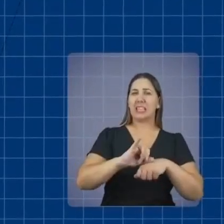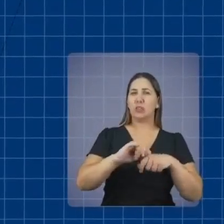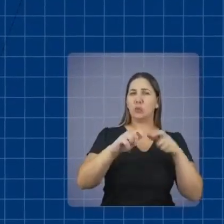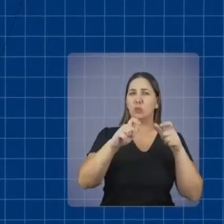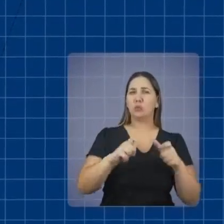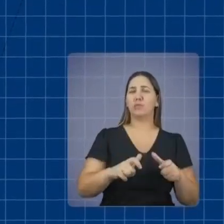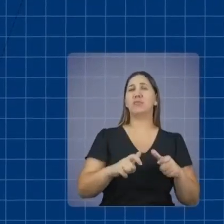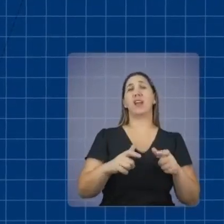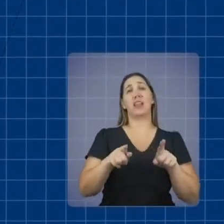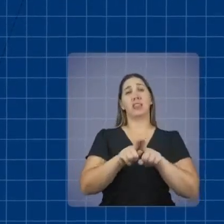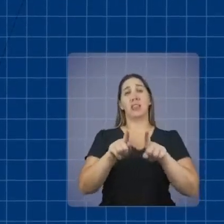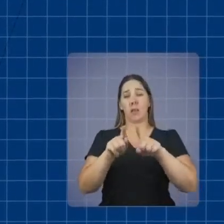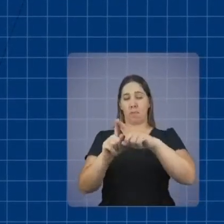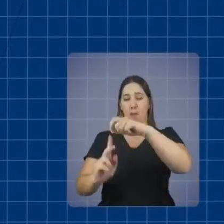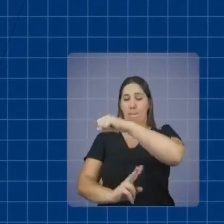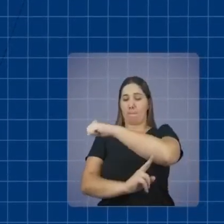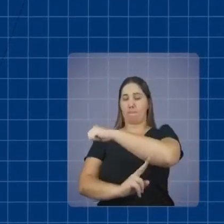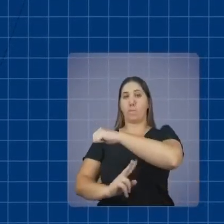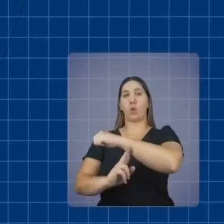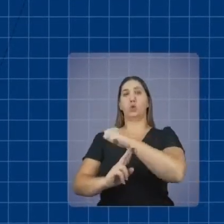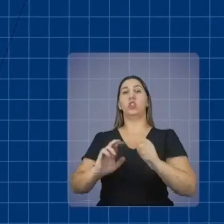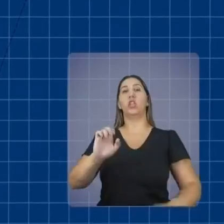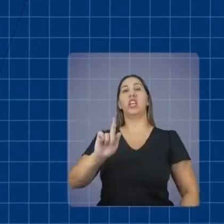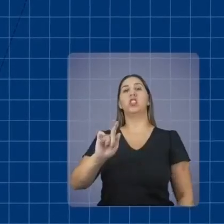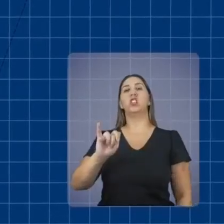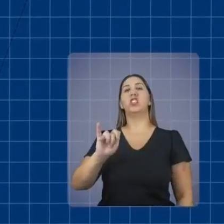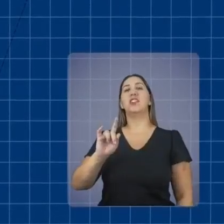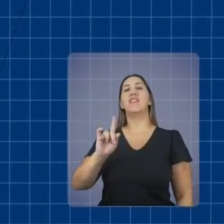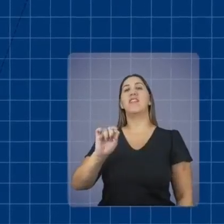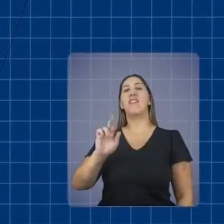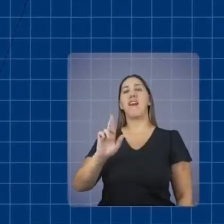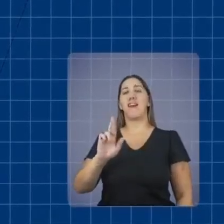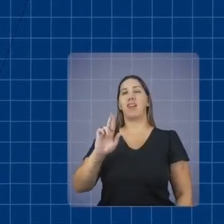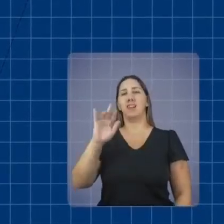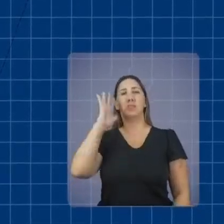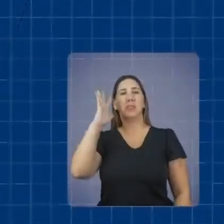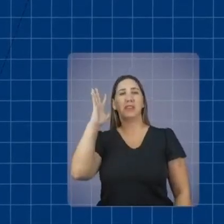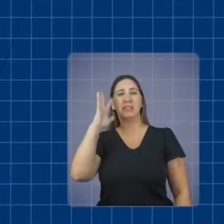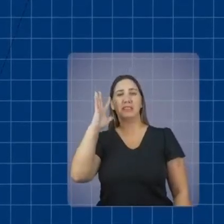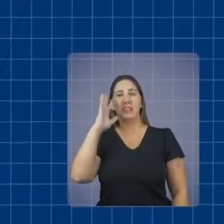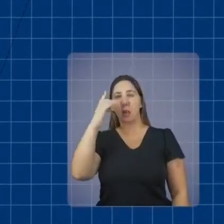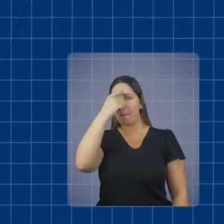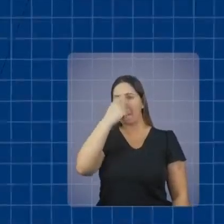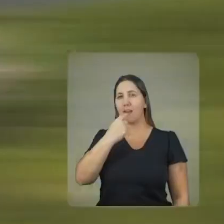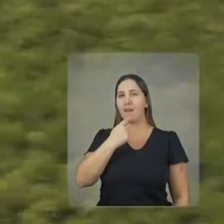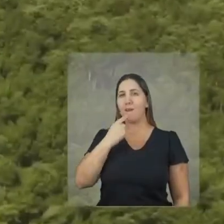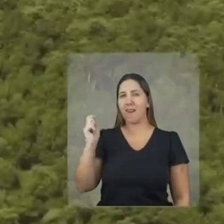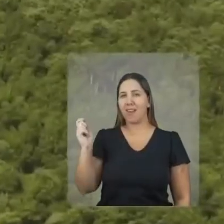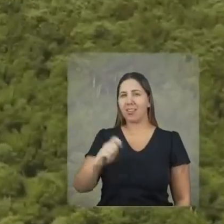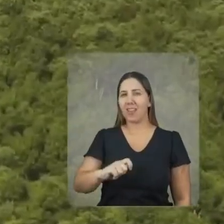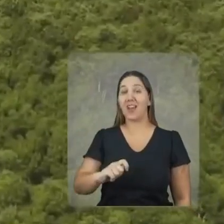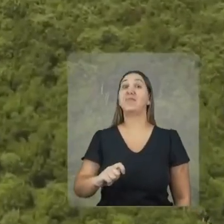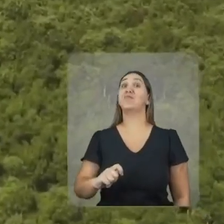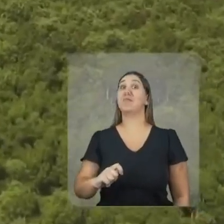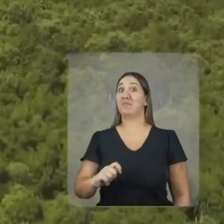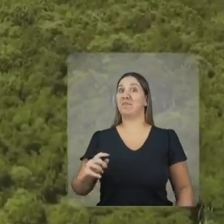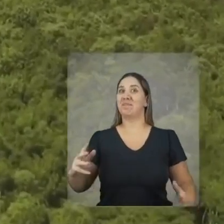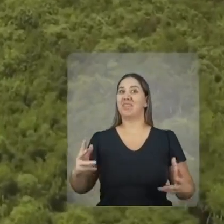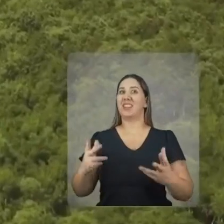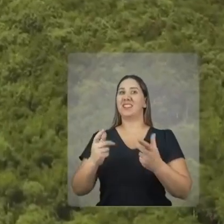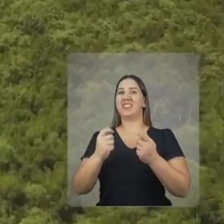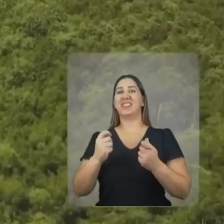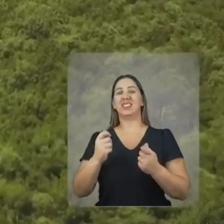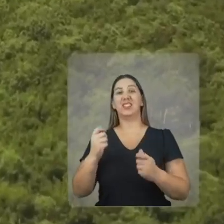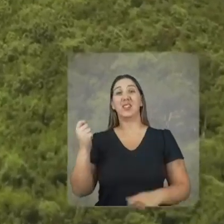cidade ou então na ponte Edgar Perdigão, na ponta da praia, em 25, 30 minutos? Seria incrível, né?